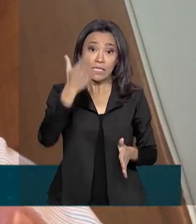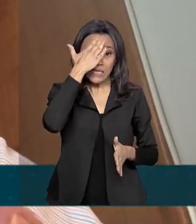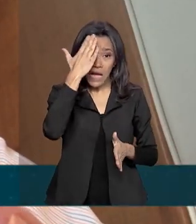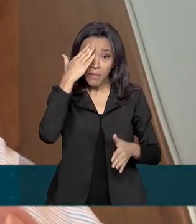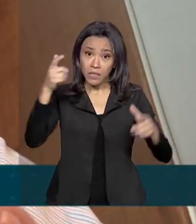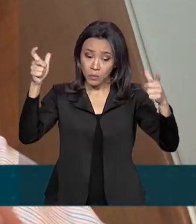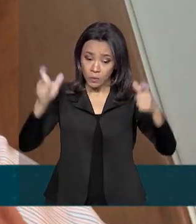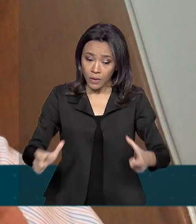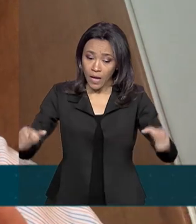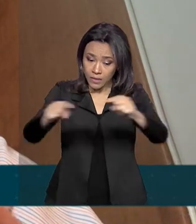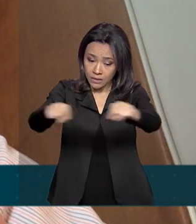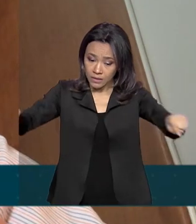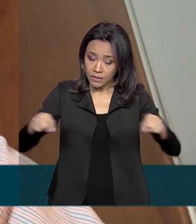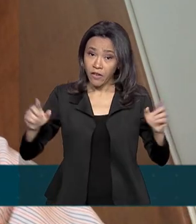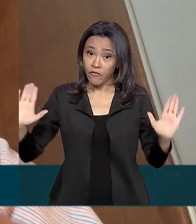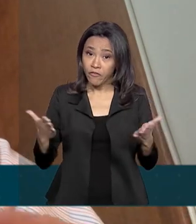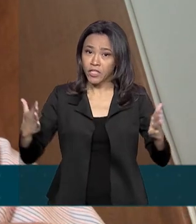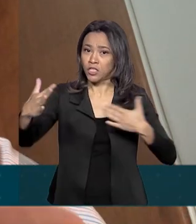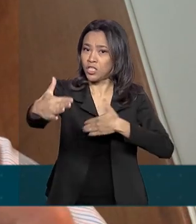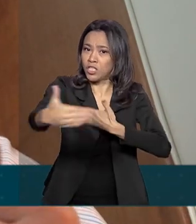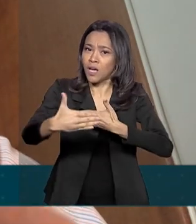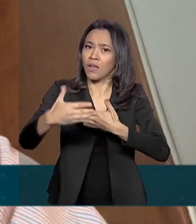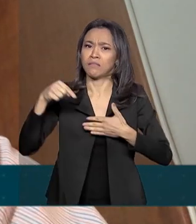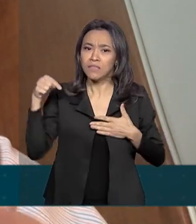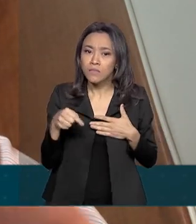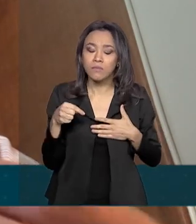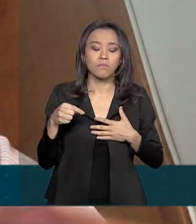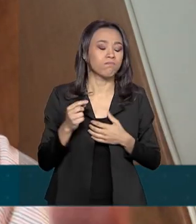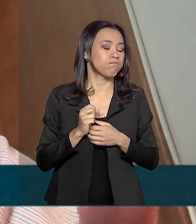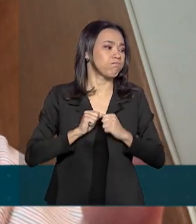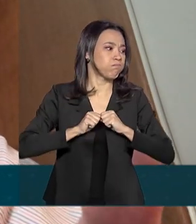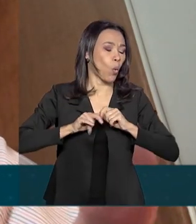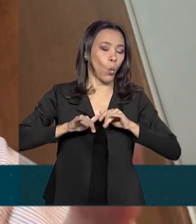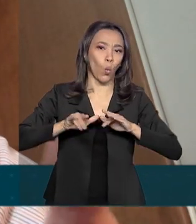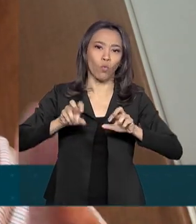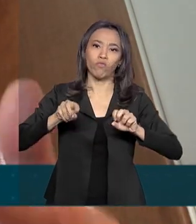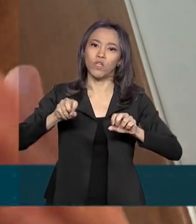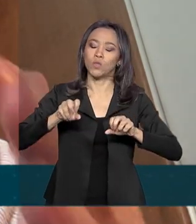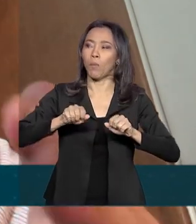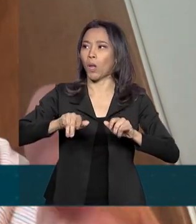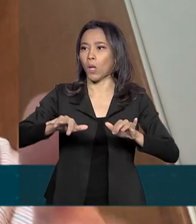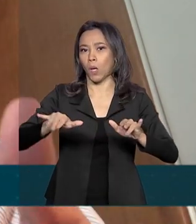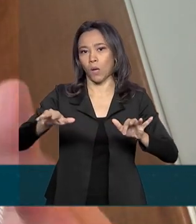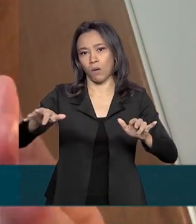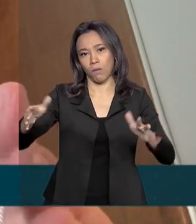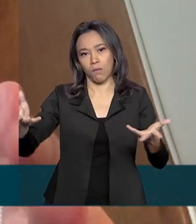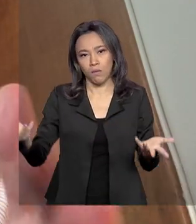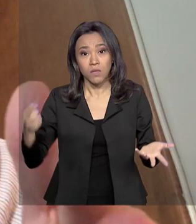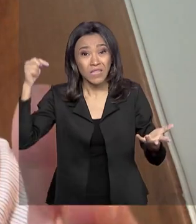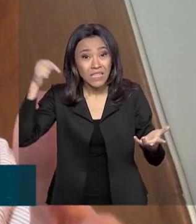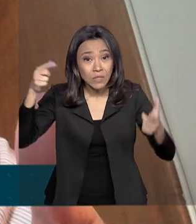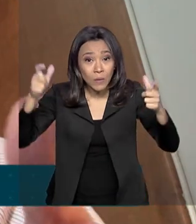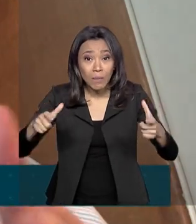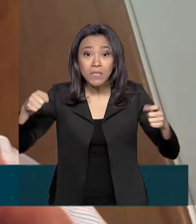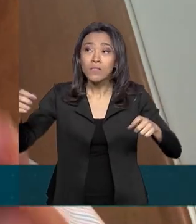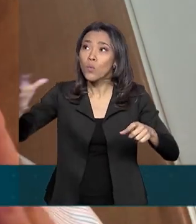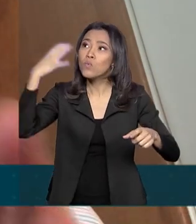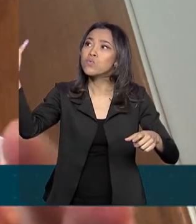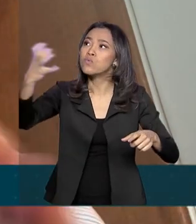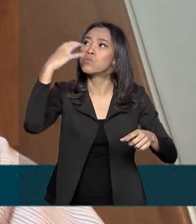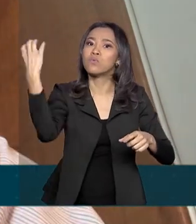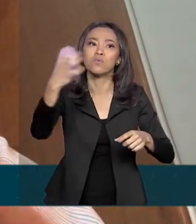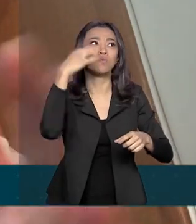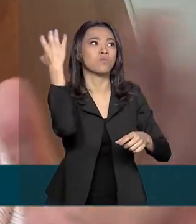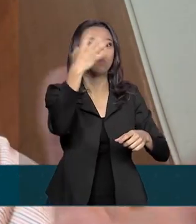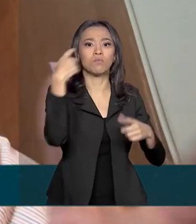fechados a possibilidade de transmissão aumenta e muito. Então, esses ambientes têm que ser ventilados. O